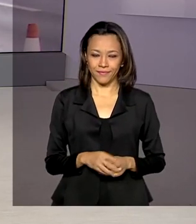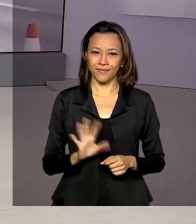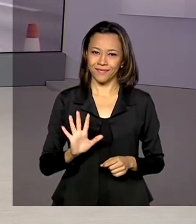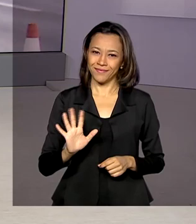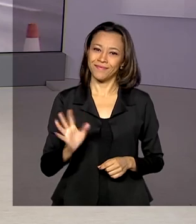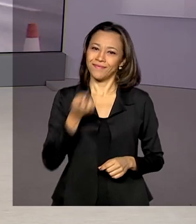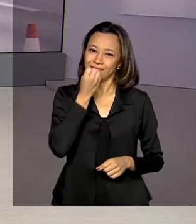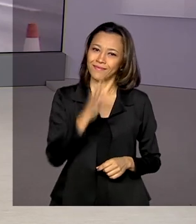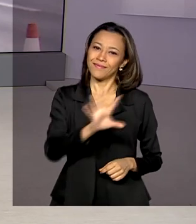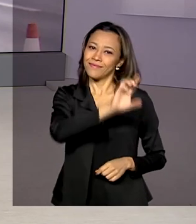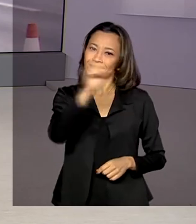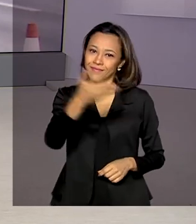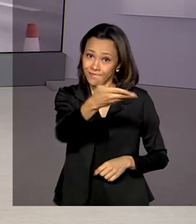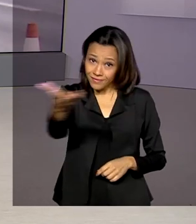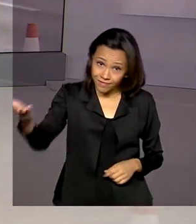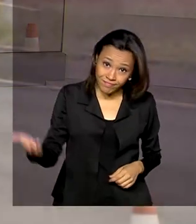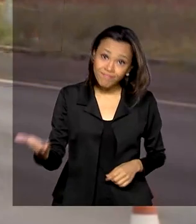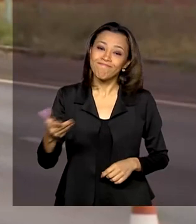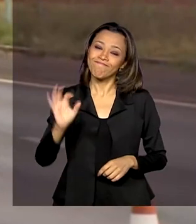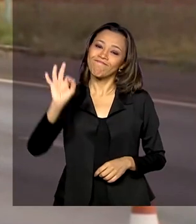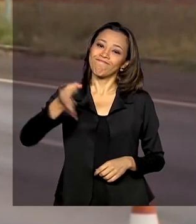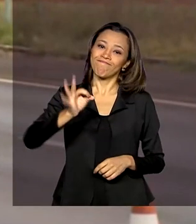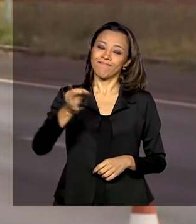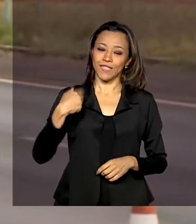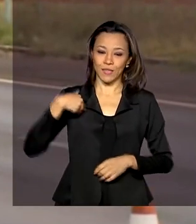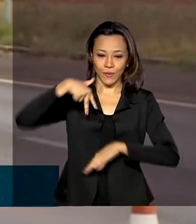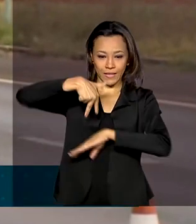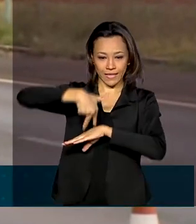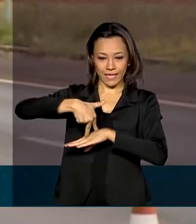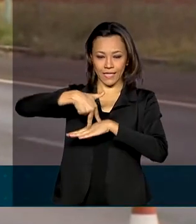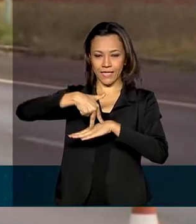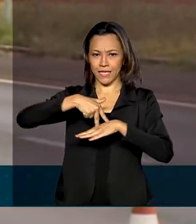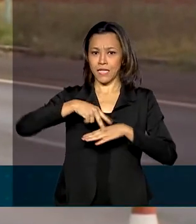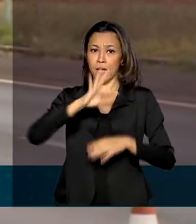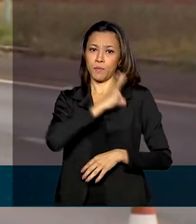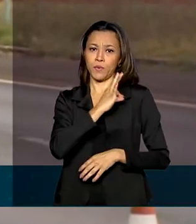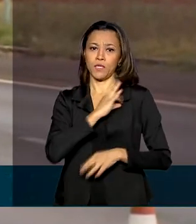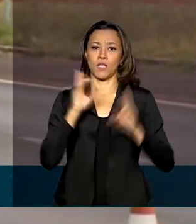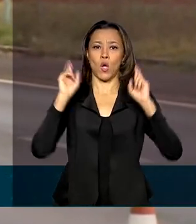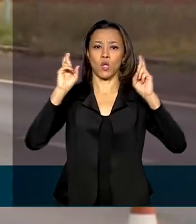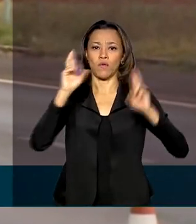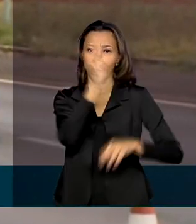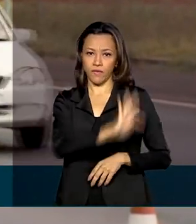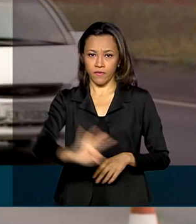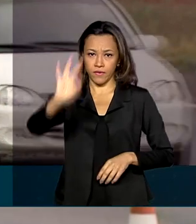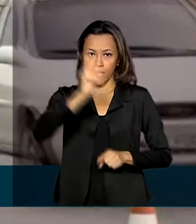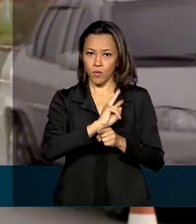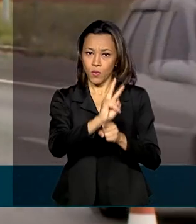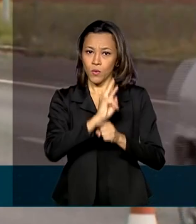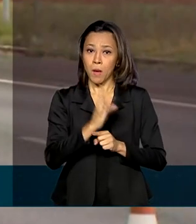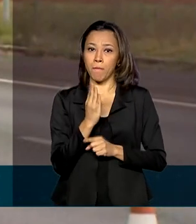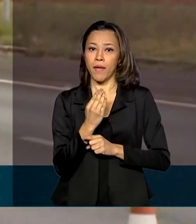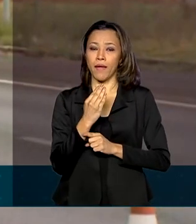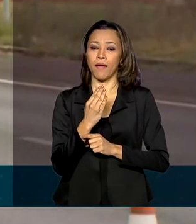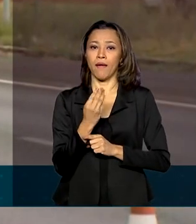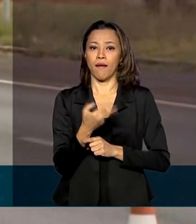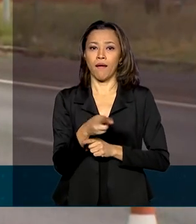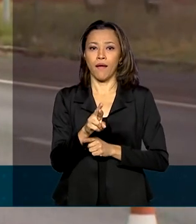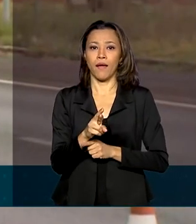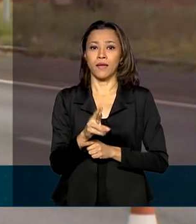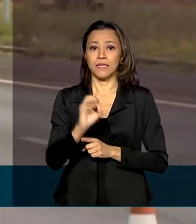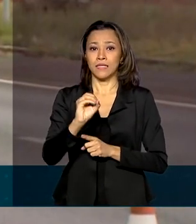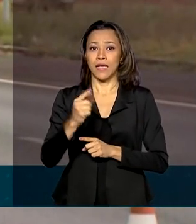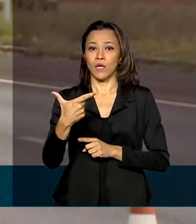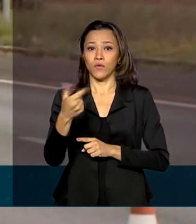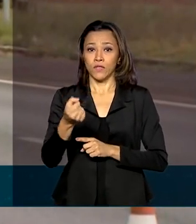Oi, Renata, bom dia para você, bom dia a todos. É isso mesmo, eu estou aqui no posto de fiscalização da Polícia Rodoviária Federal na BR-020, que é a rodovia que dá acesso a várias